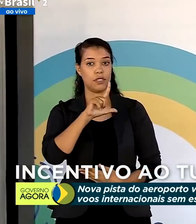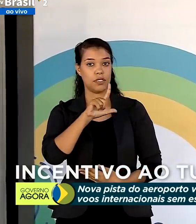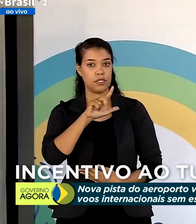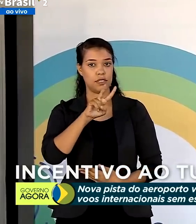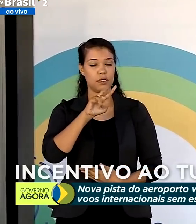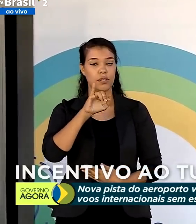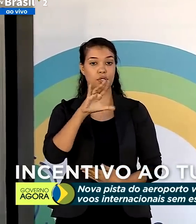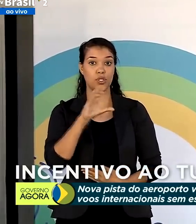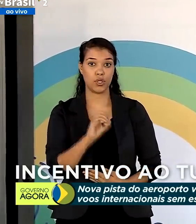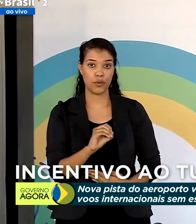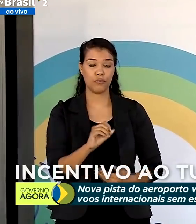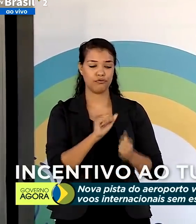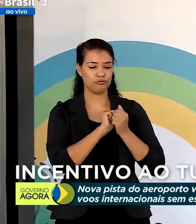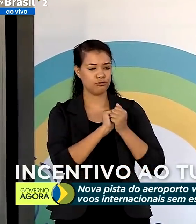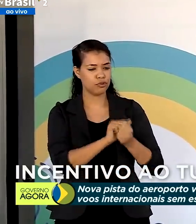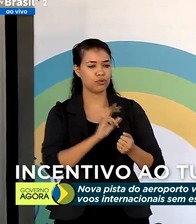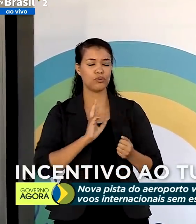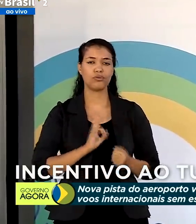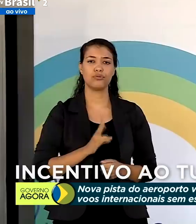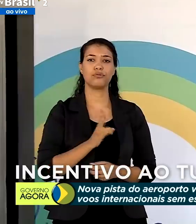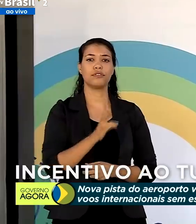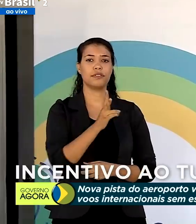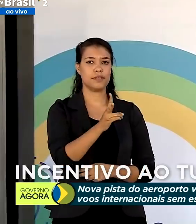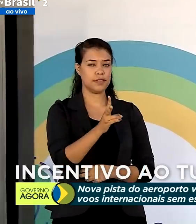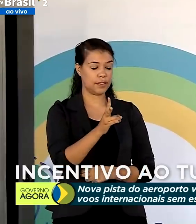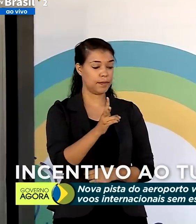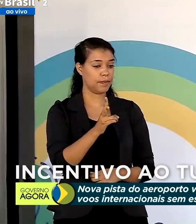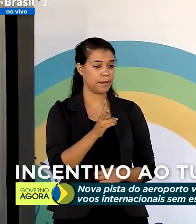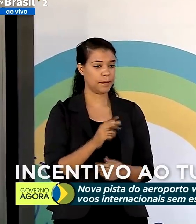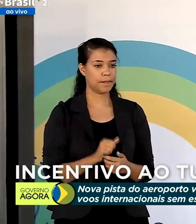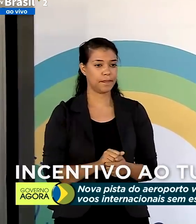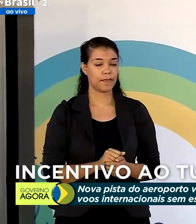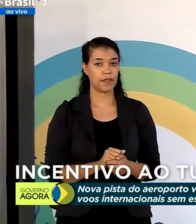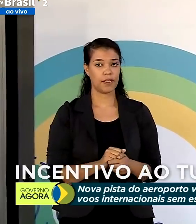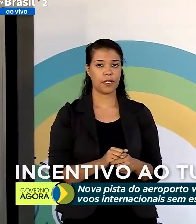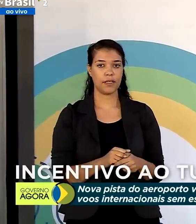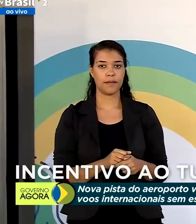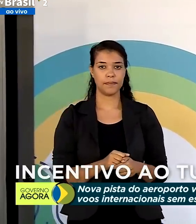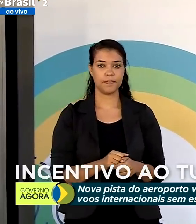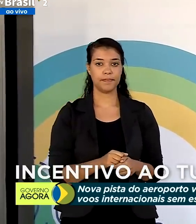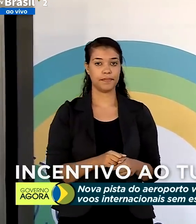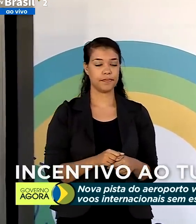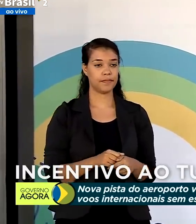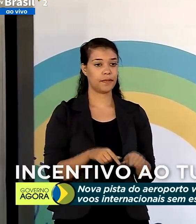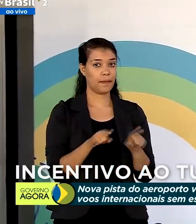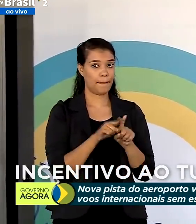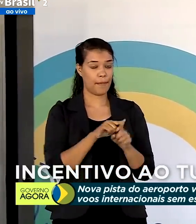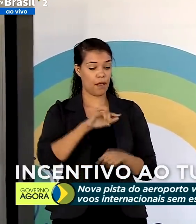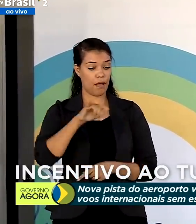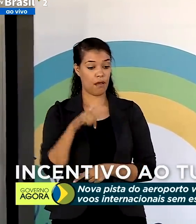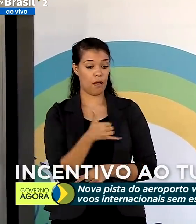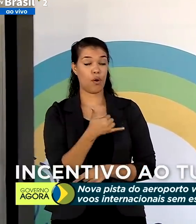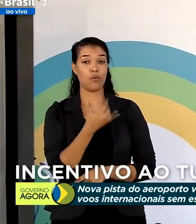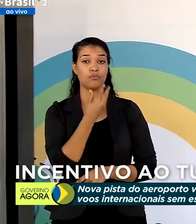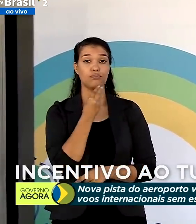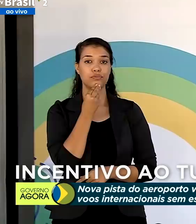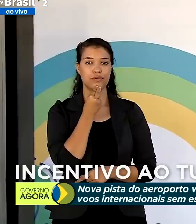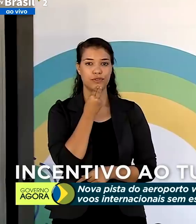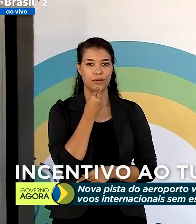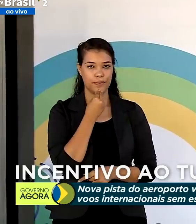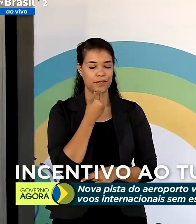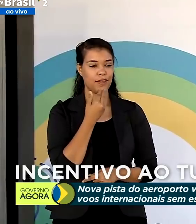data, quando eu ainda era chefe de Estado-Maior de Aeronáutica, e aproveitar essa oportunidade